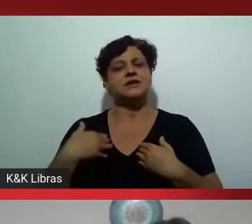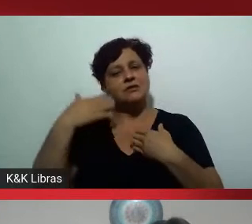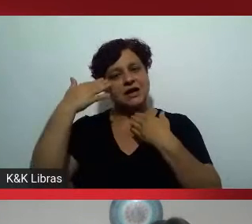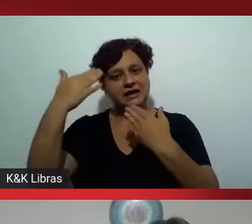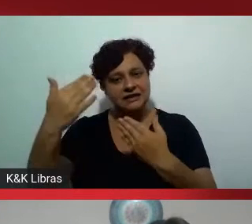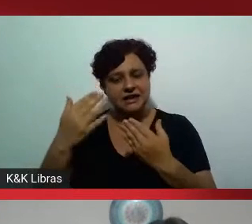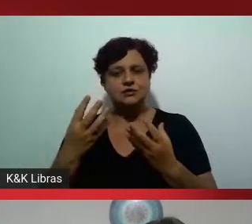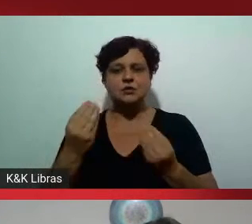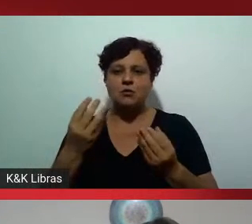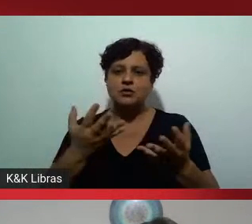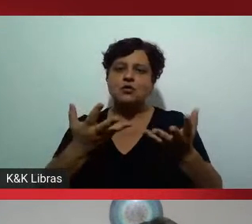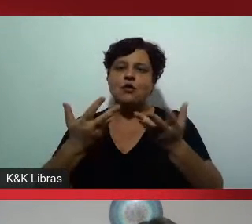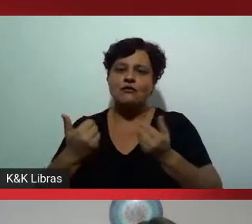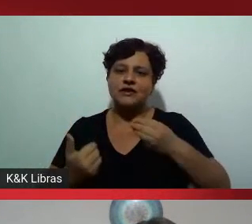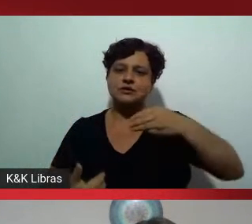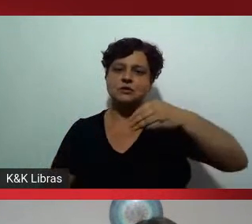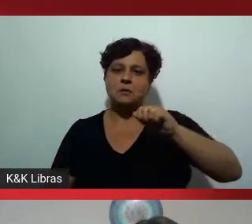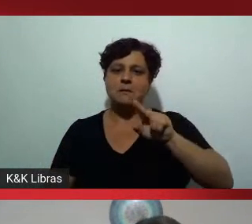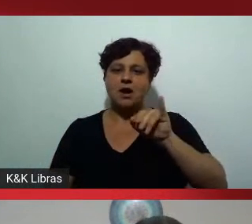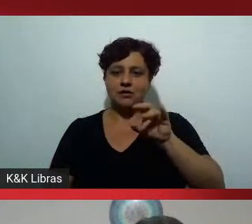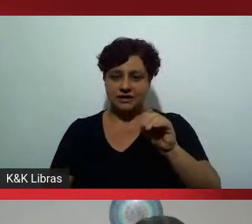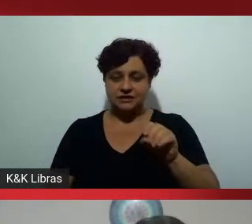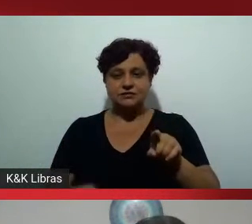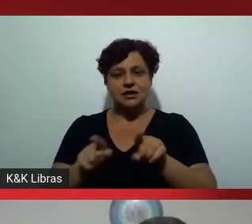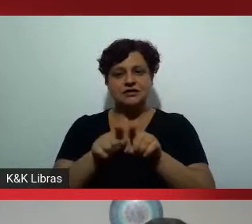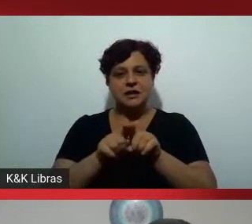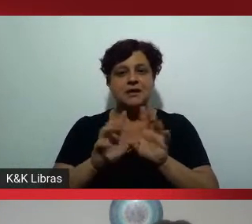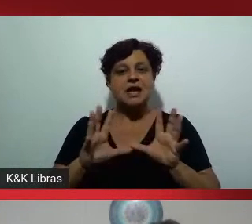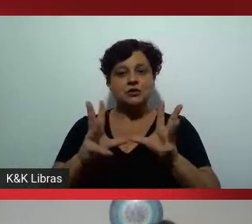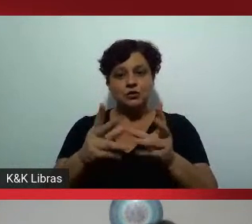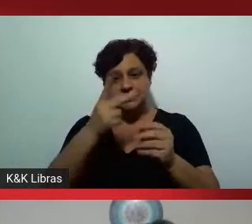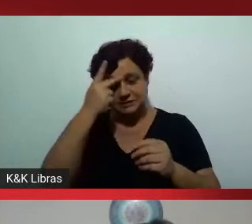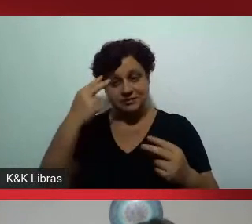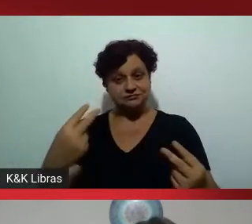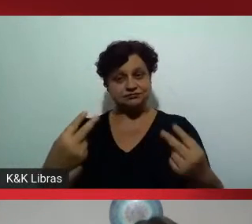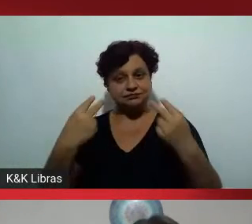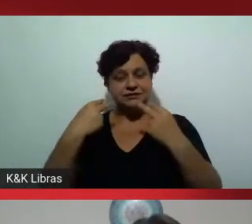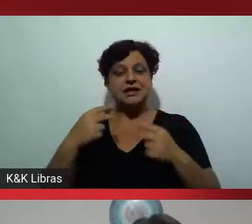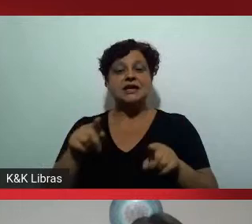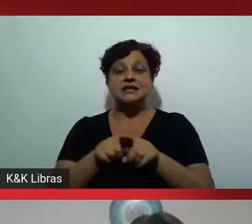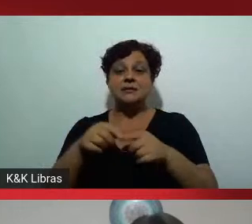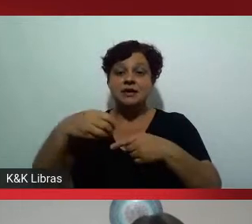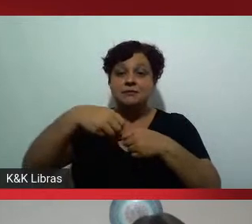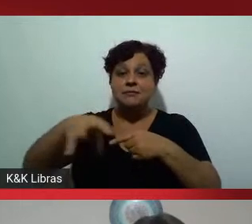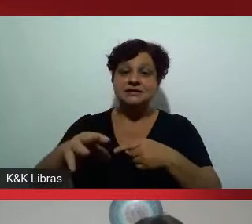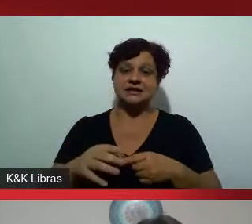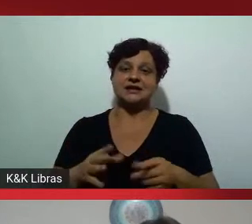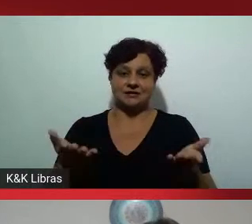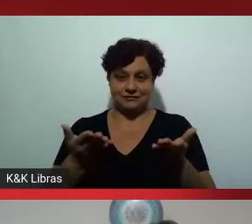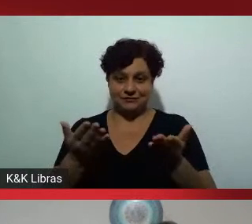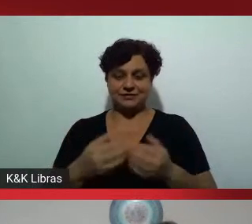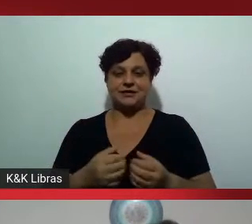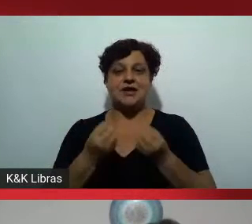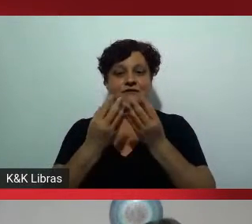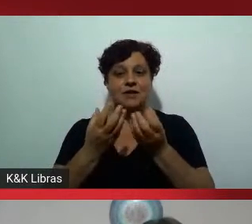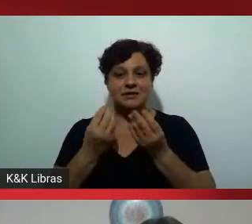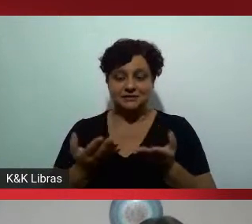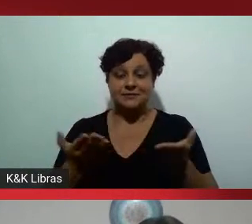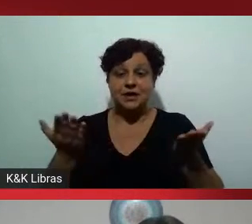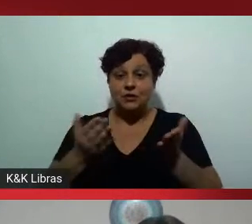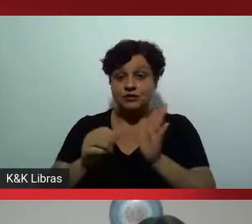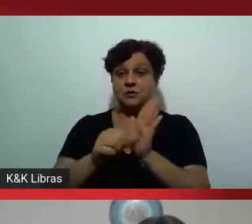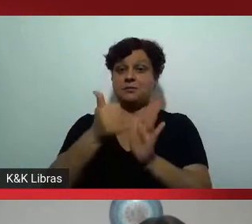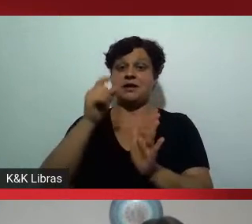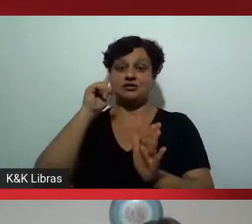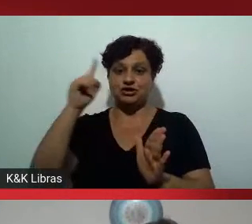muito o convite do Maurício eu agradeço muito a toda a nossa audiência e eu gostaria de dar alguns recadinhos finais né este foi só o primeiro